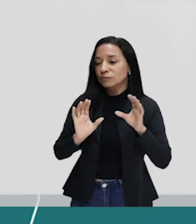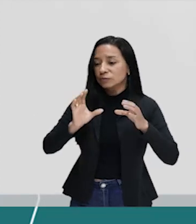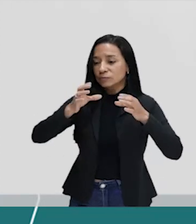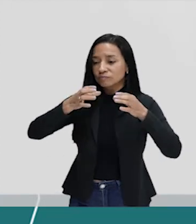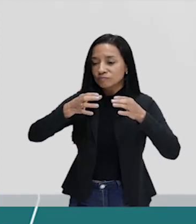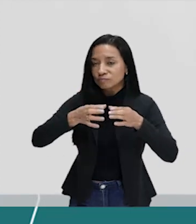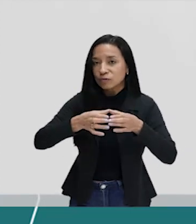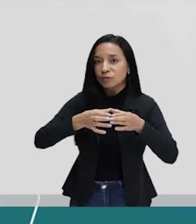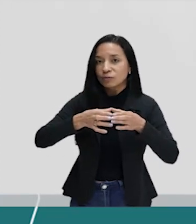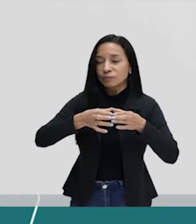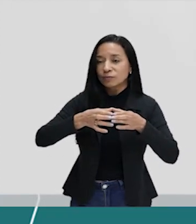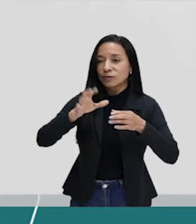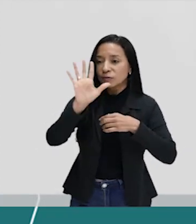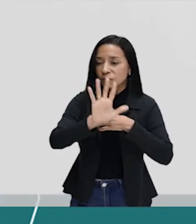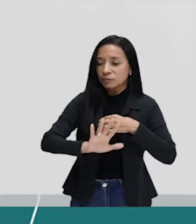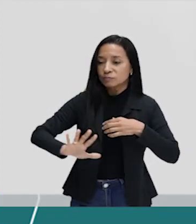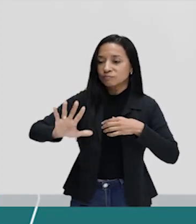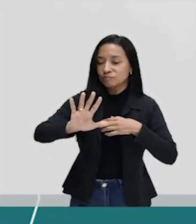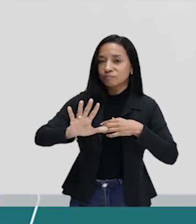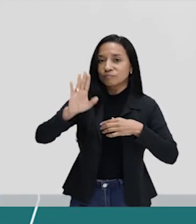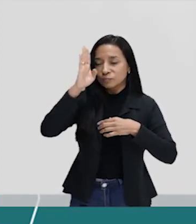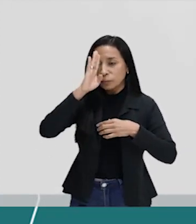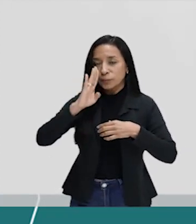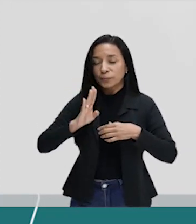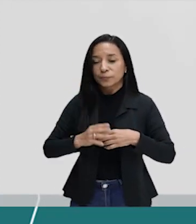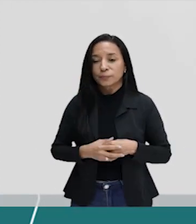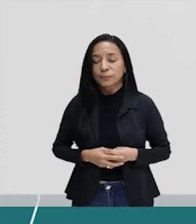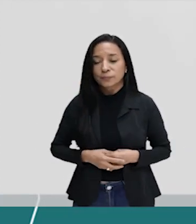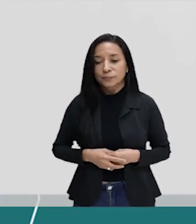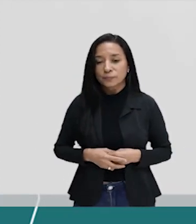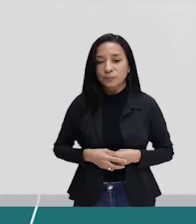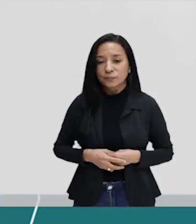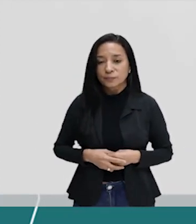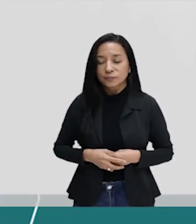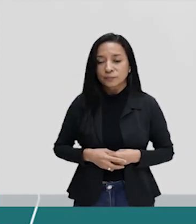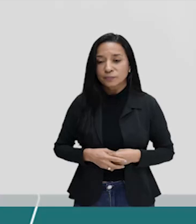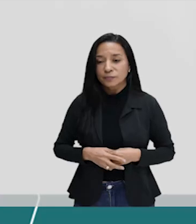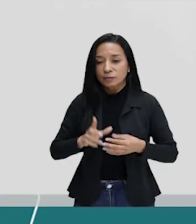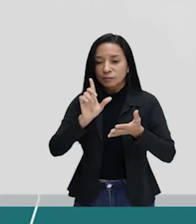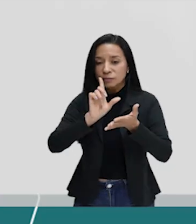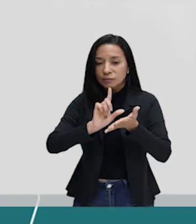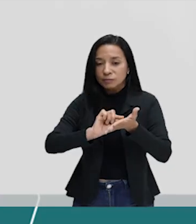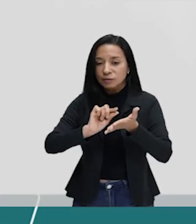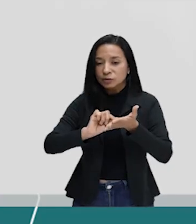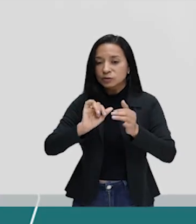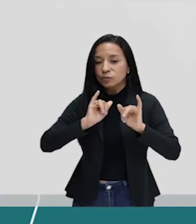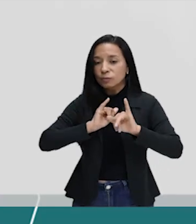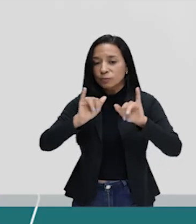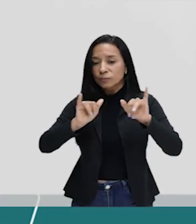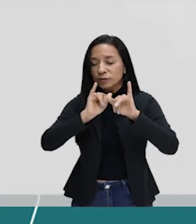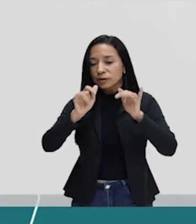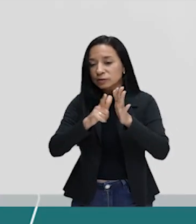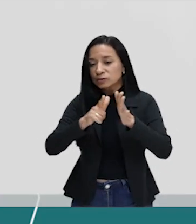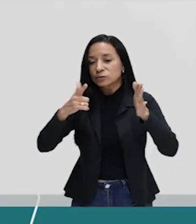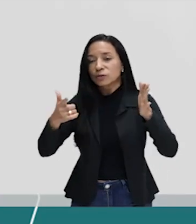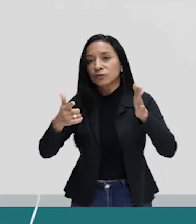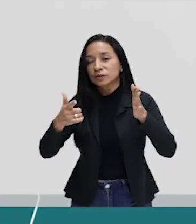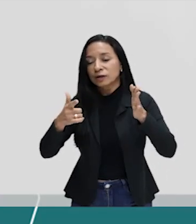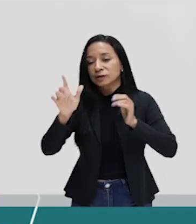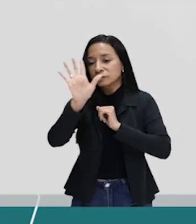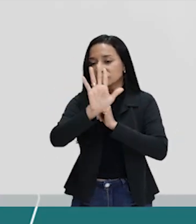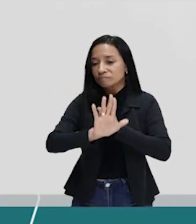todo, que é o Brasil. Como é o caso dos artigos publicados em jornais de alcance nacional no Brasil. Então, se você vai